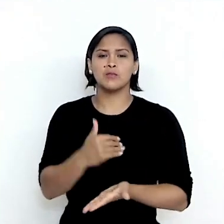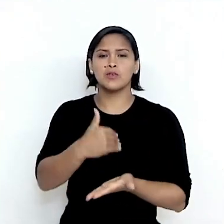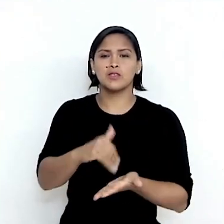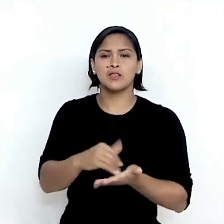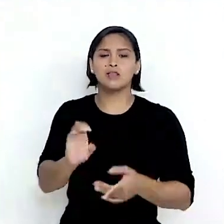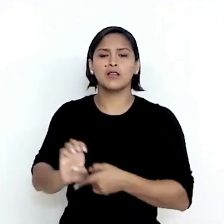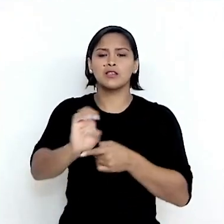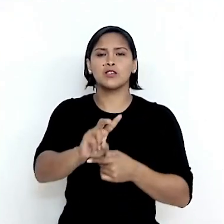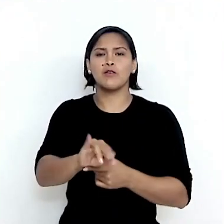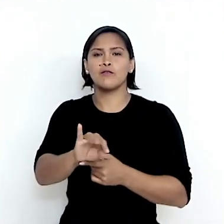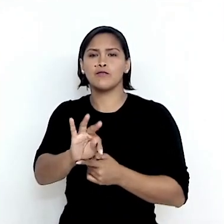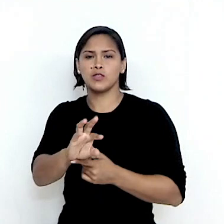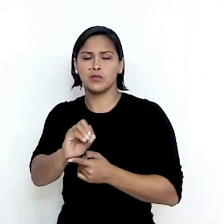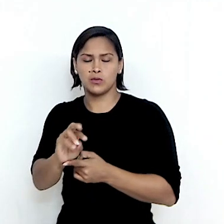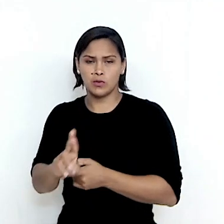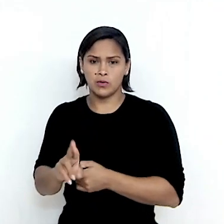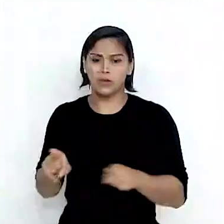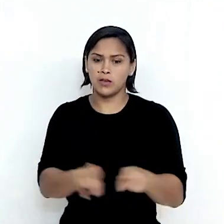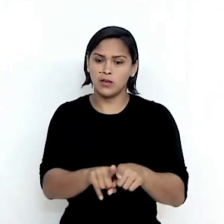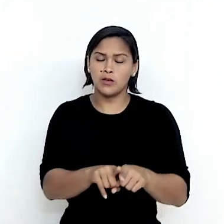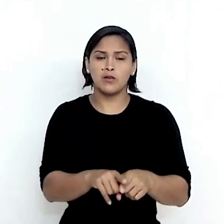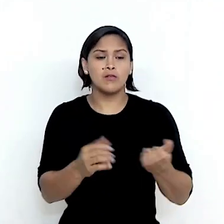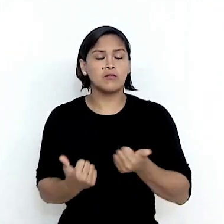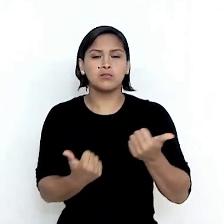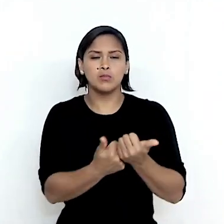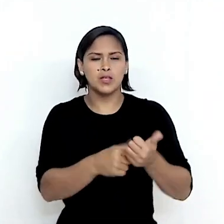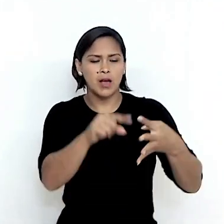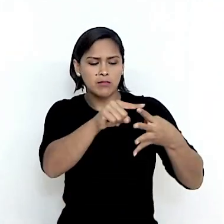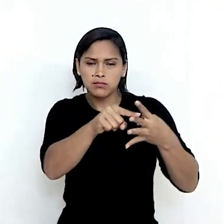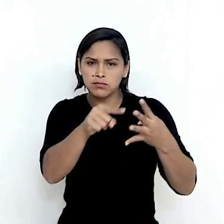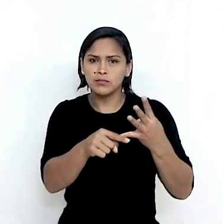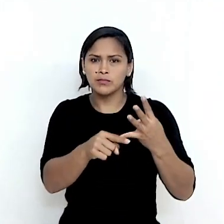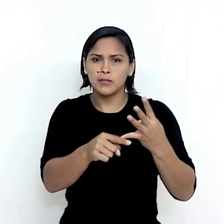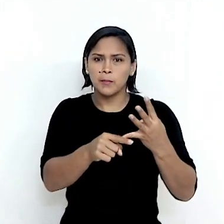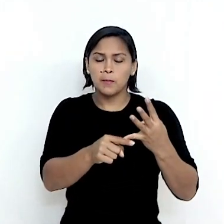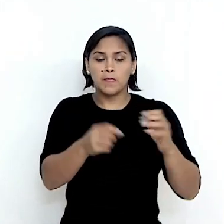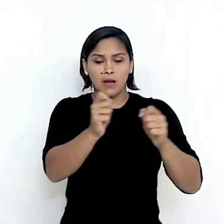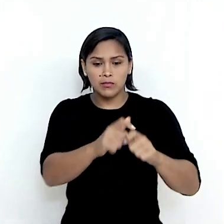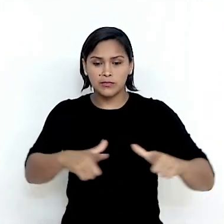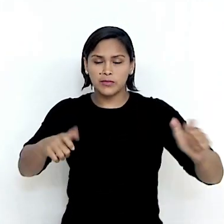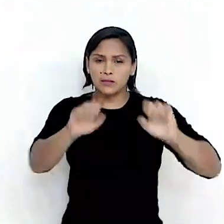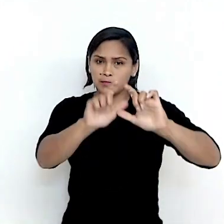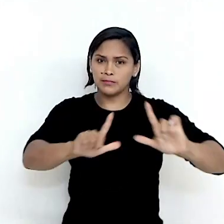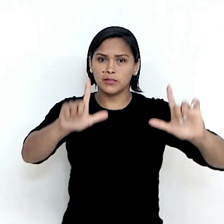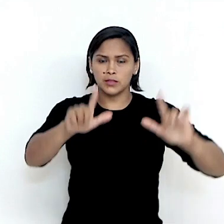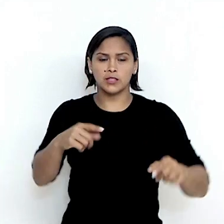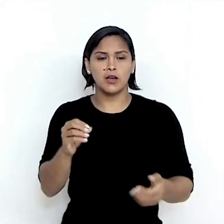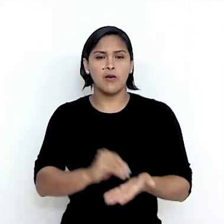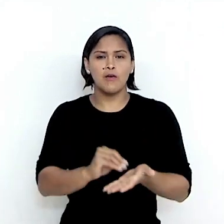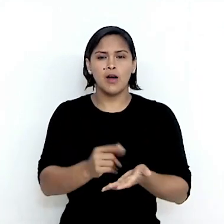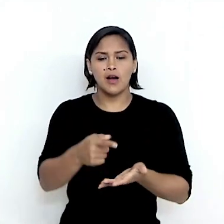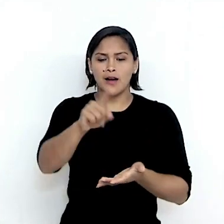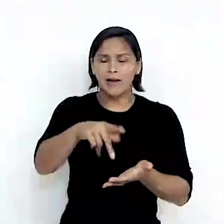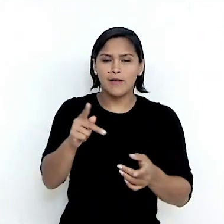-executivo Vitor Menezes. E vou complementar pontualmente a ampla exposição feita pelo